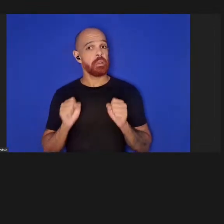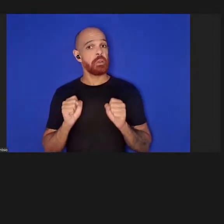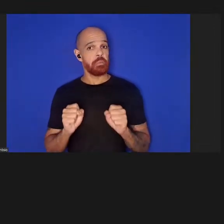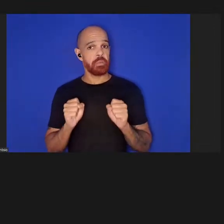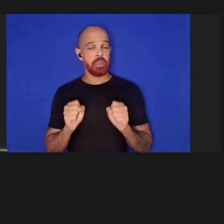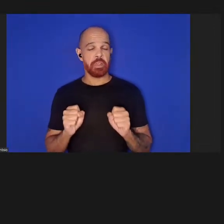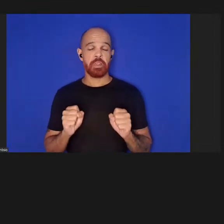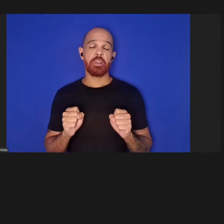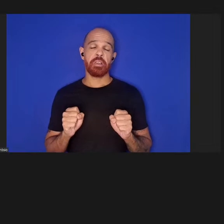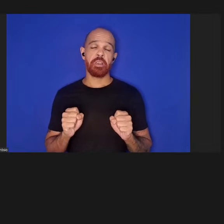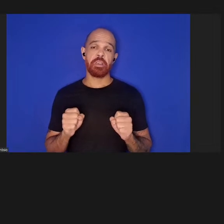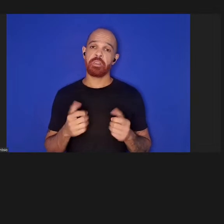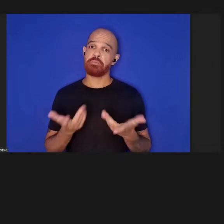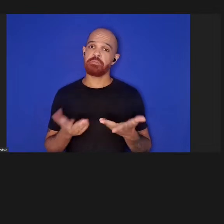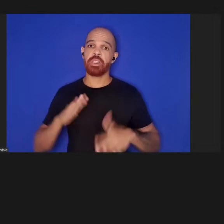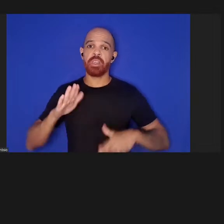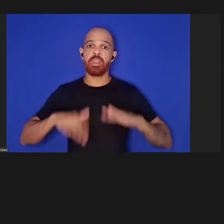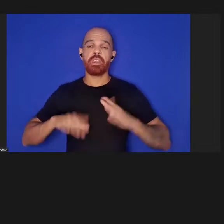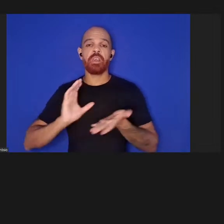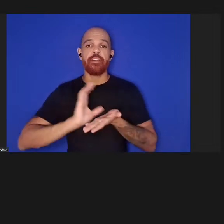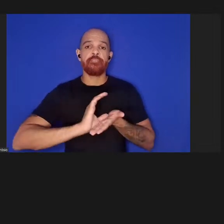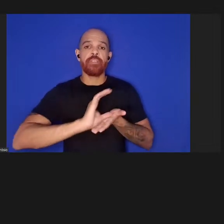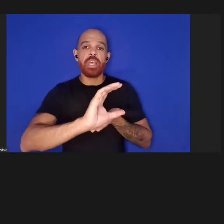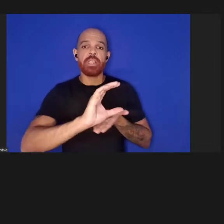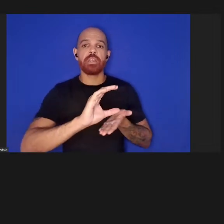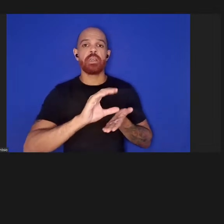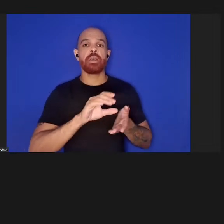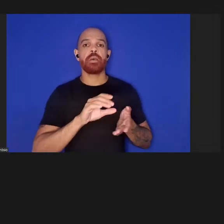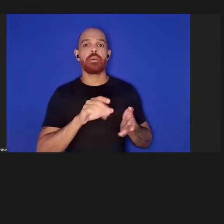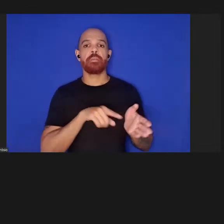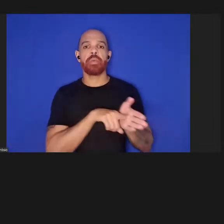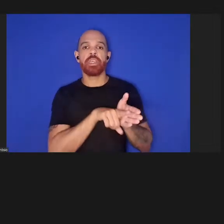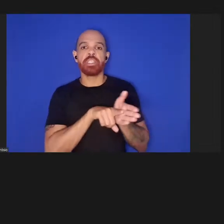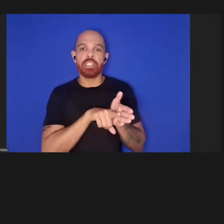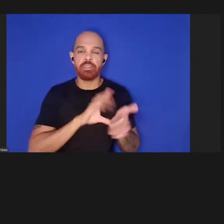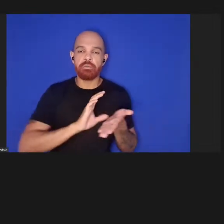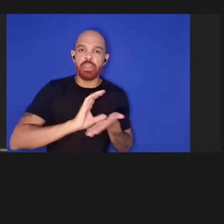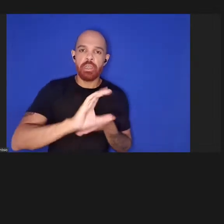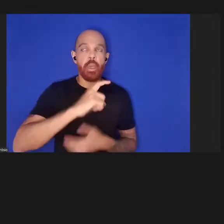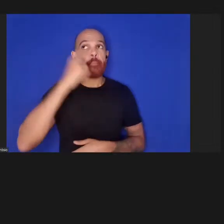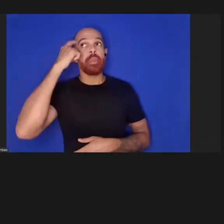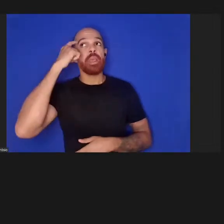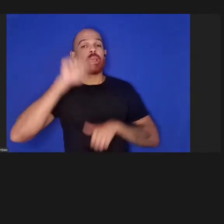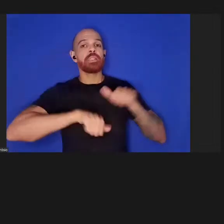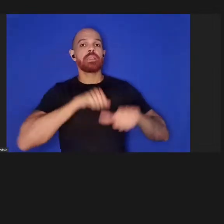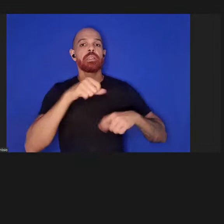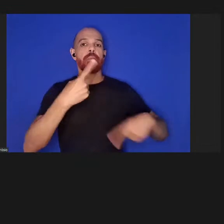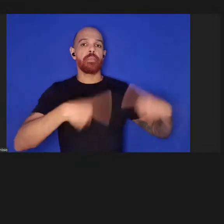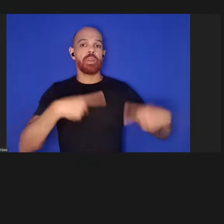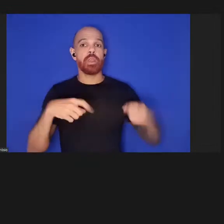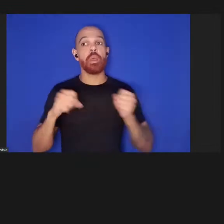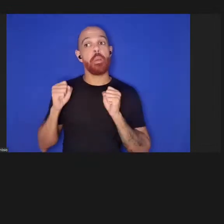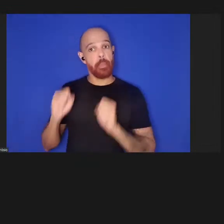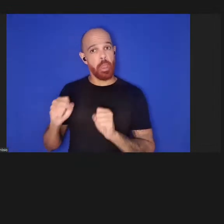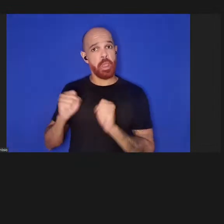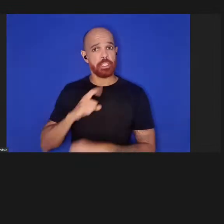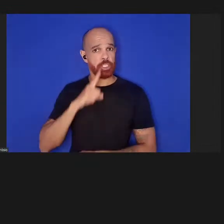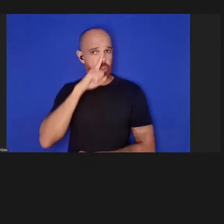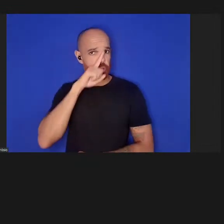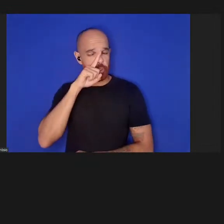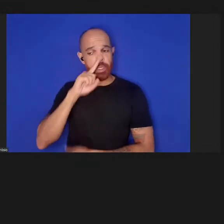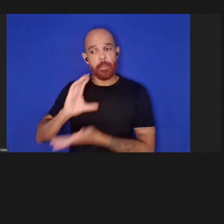financiamento de pesquisa a repensar suas políticas e existe o risco deles priorizarem pesquisas